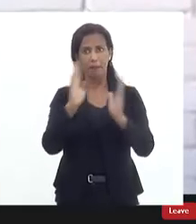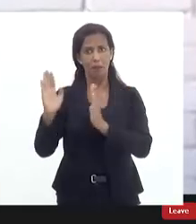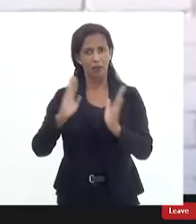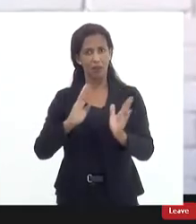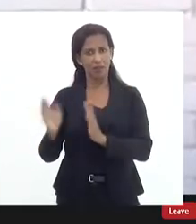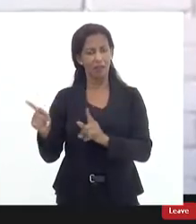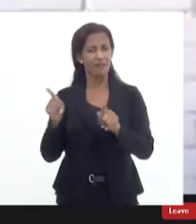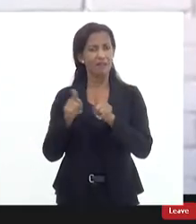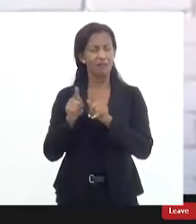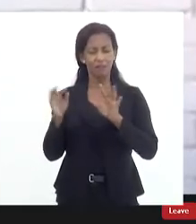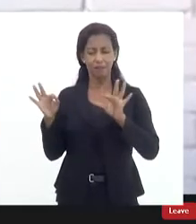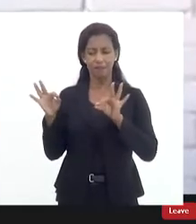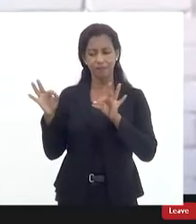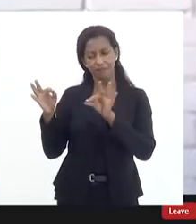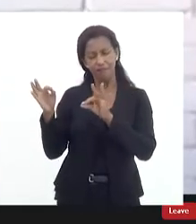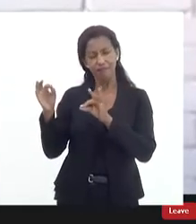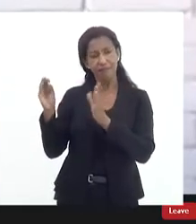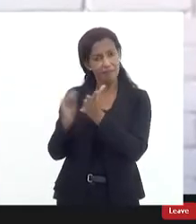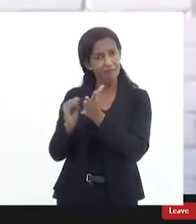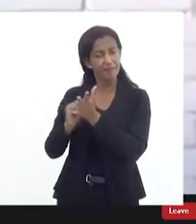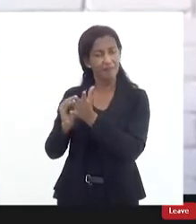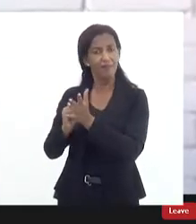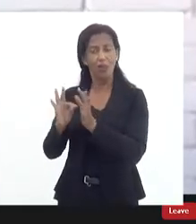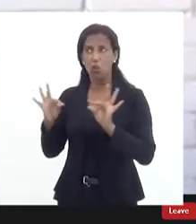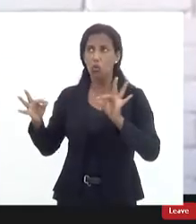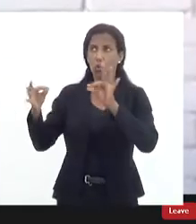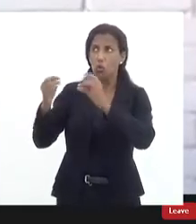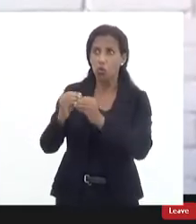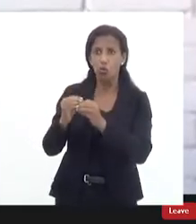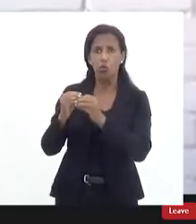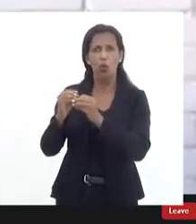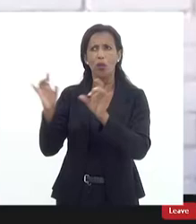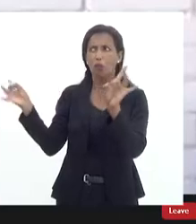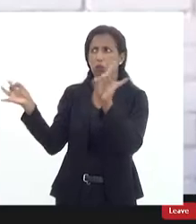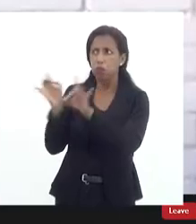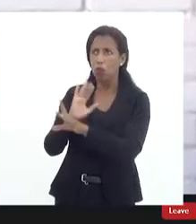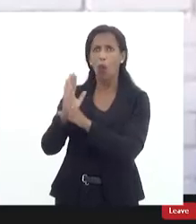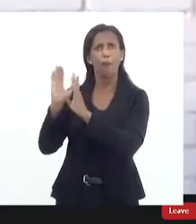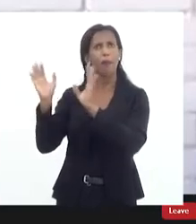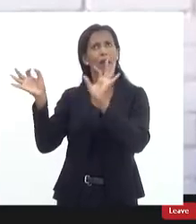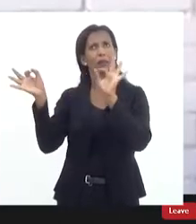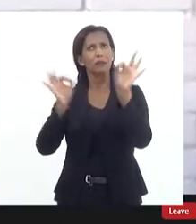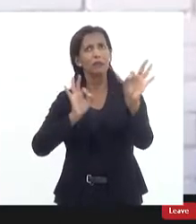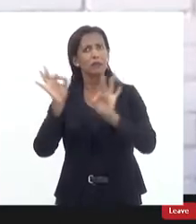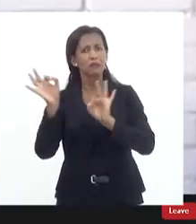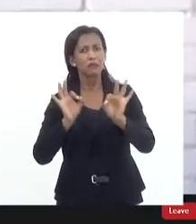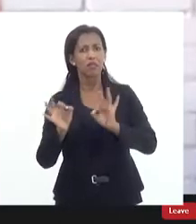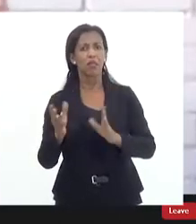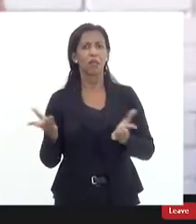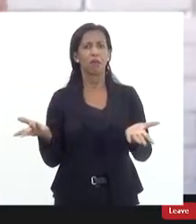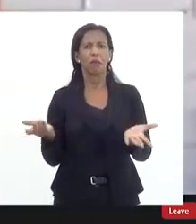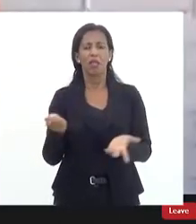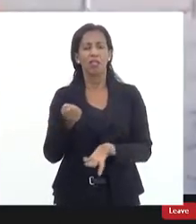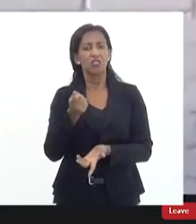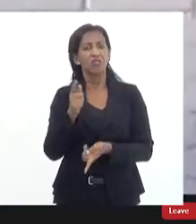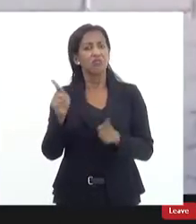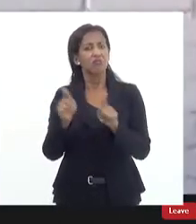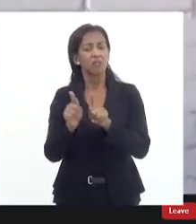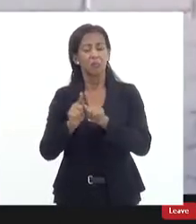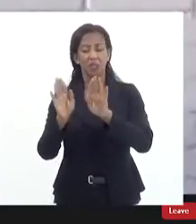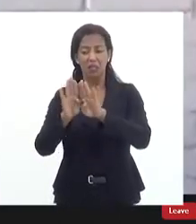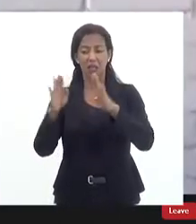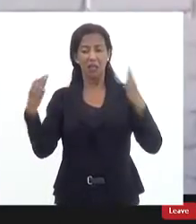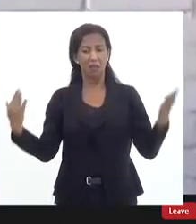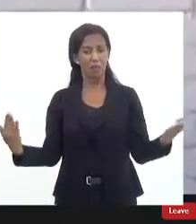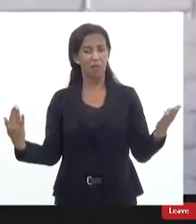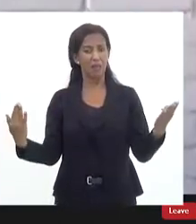ainda que defasada mas toda completa e com enormes defasagens hoje ela se encontra aberta com